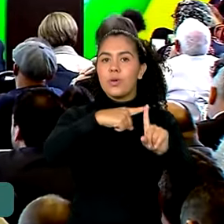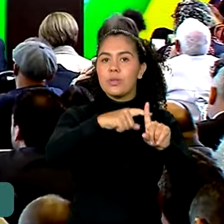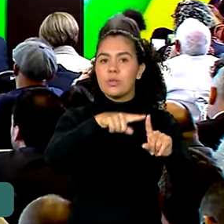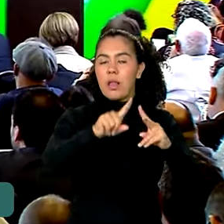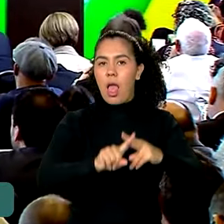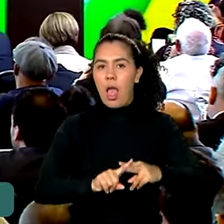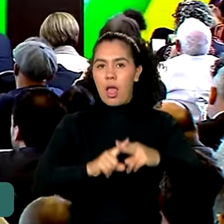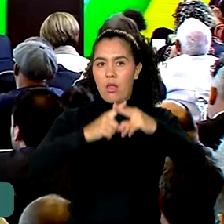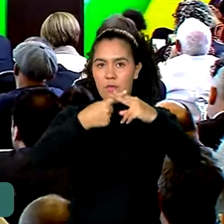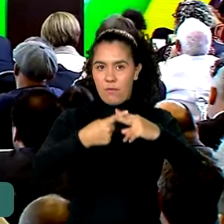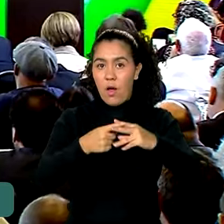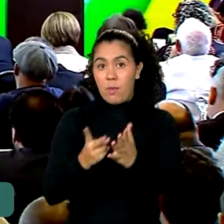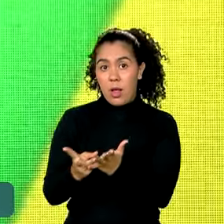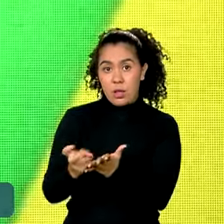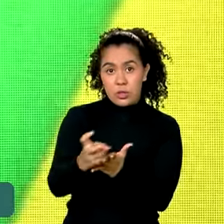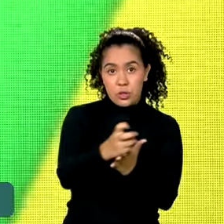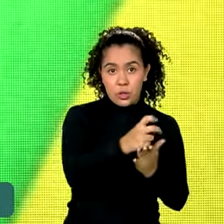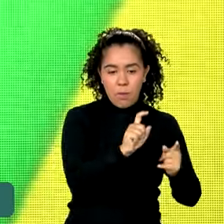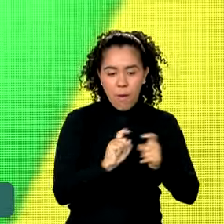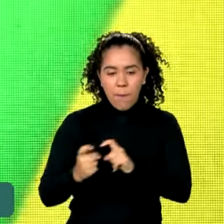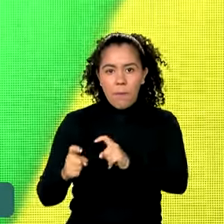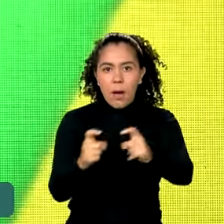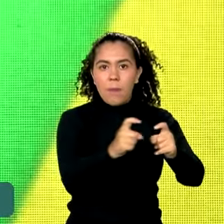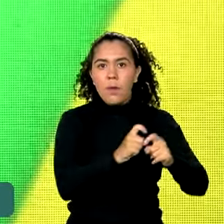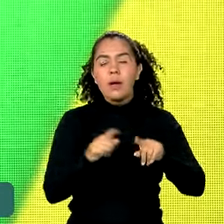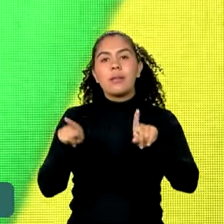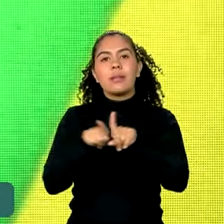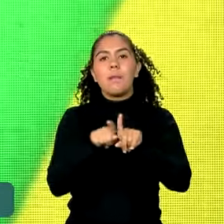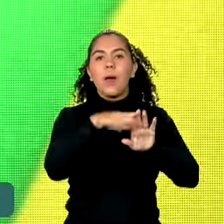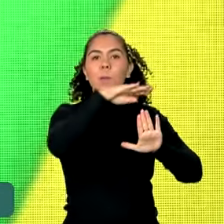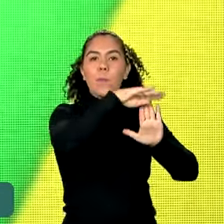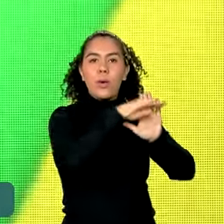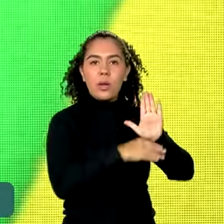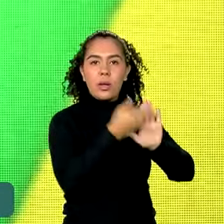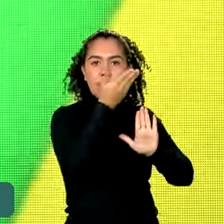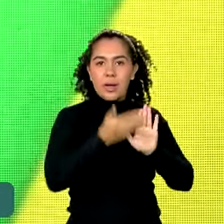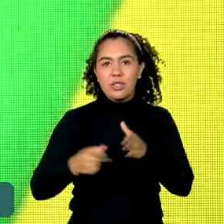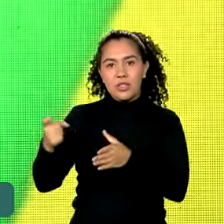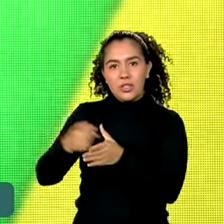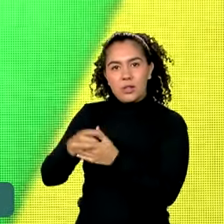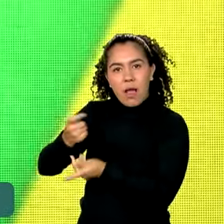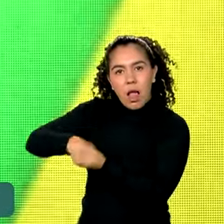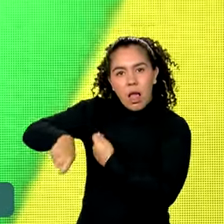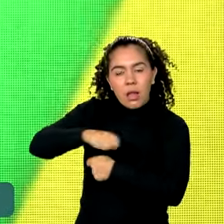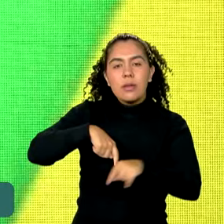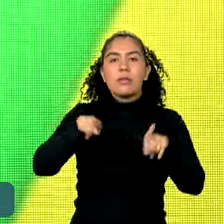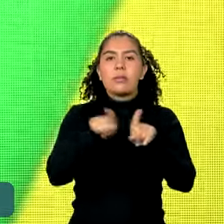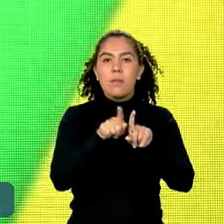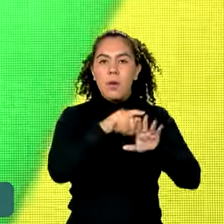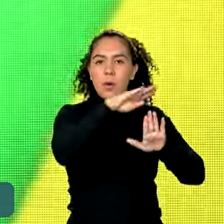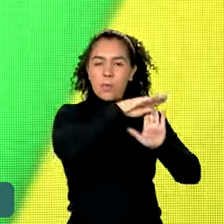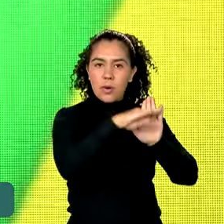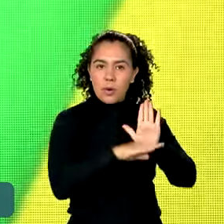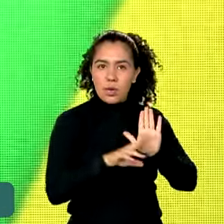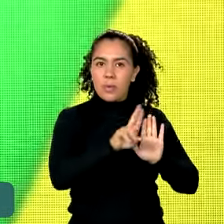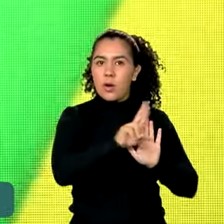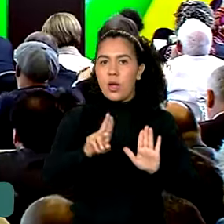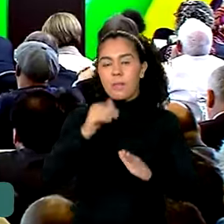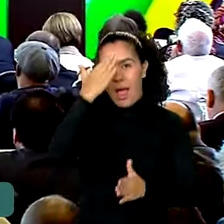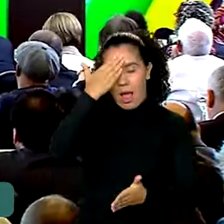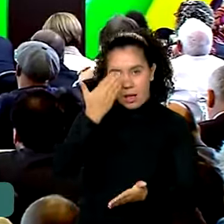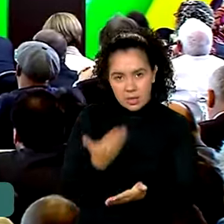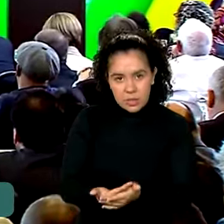tributária, do Desenrola e do Acredita, além de outras medidas para fortalecer a economia e